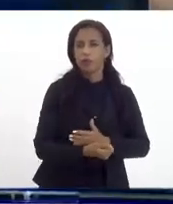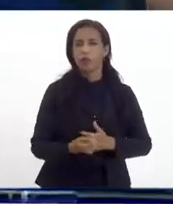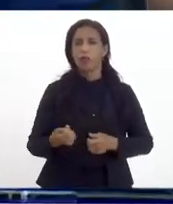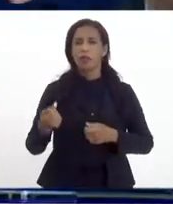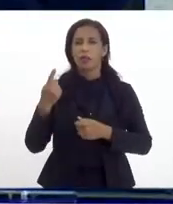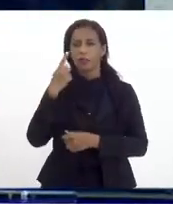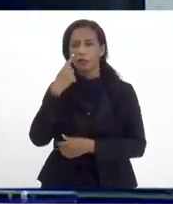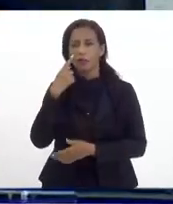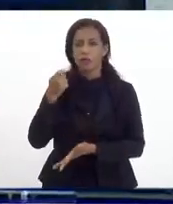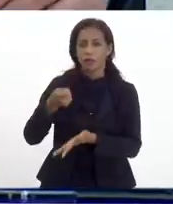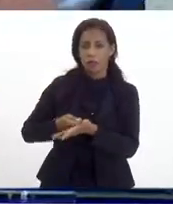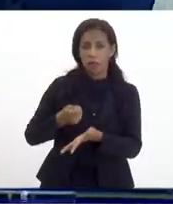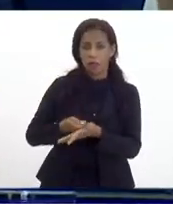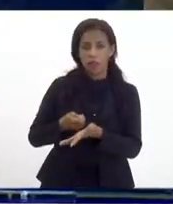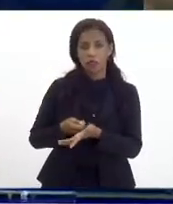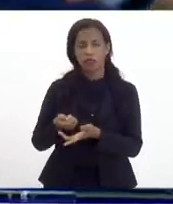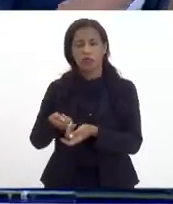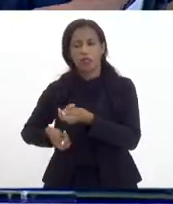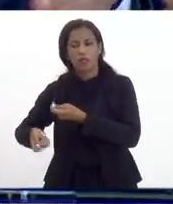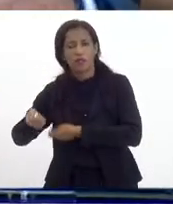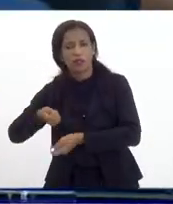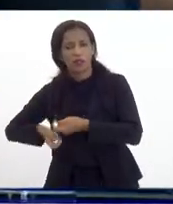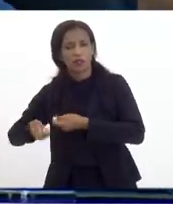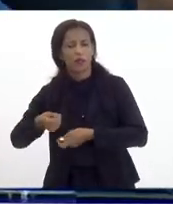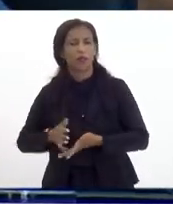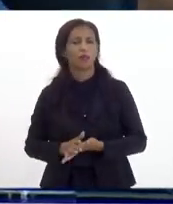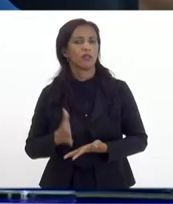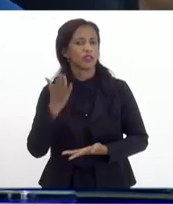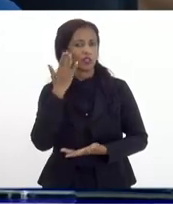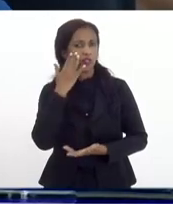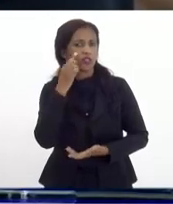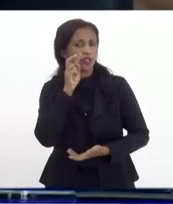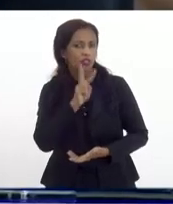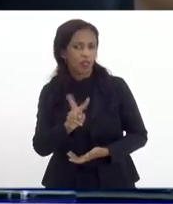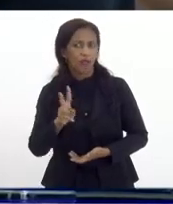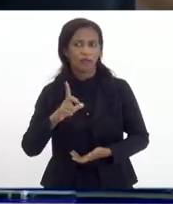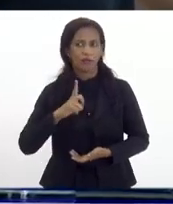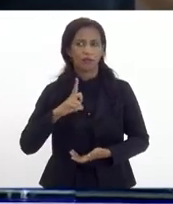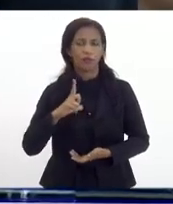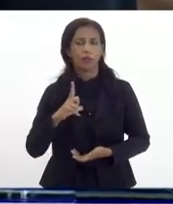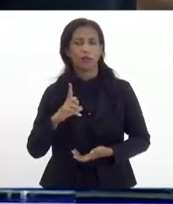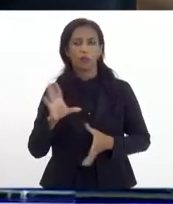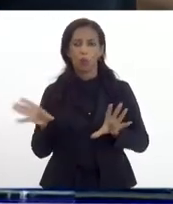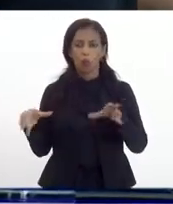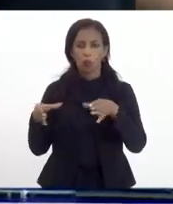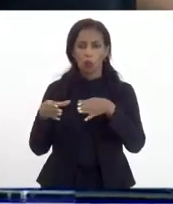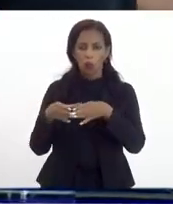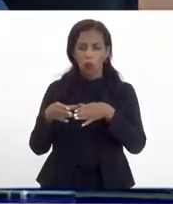fazer se vai ser um fundo garantidor um fundo de investimento a gente já viu que temos que ter um conselho